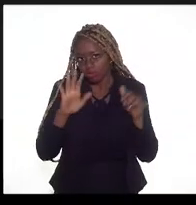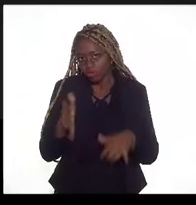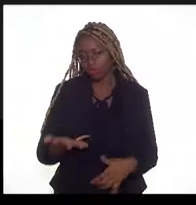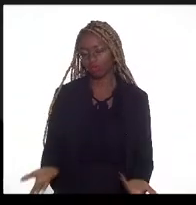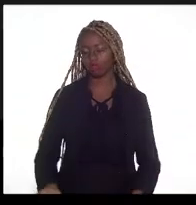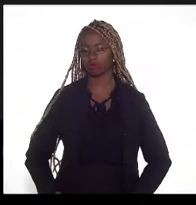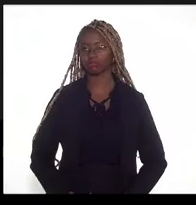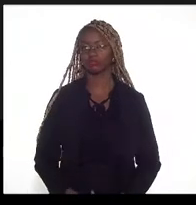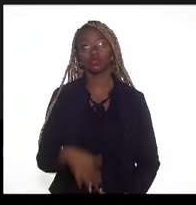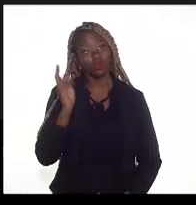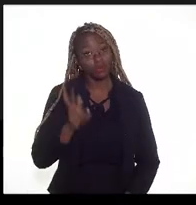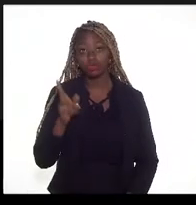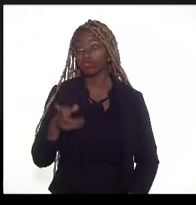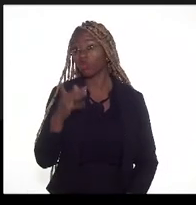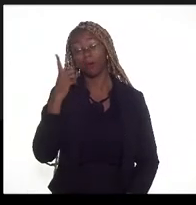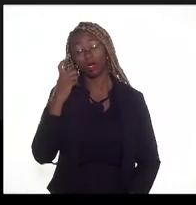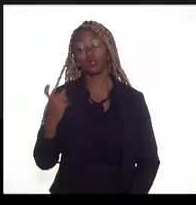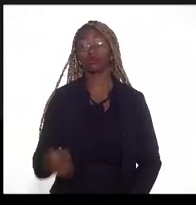Continua aberto.